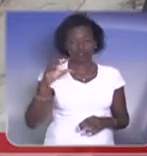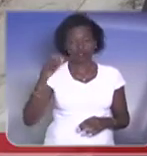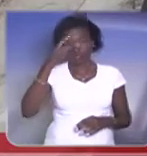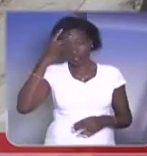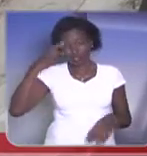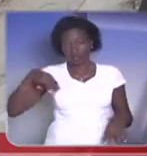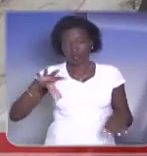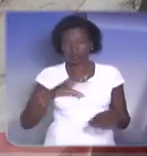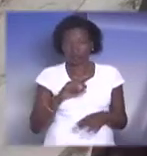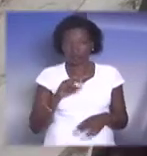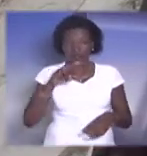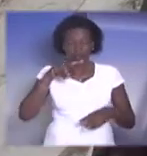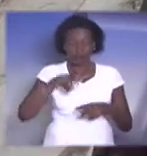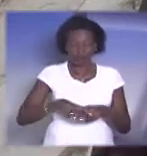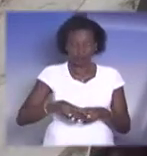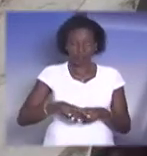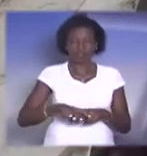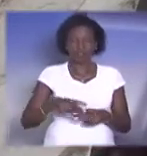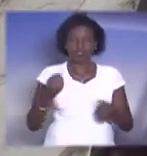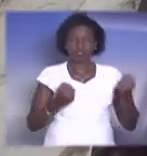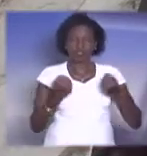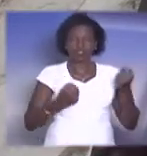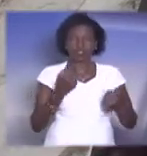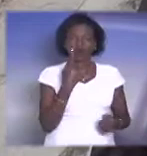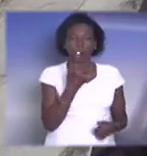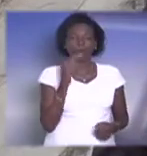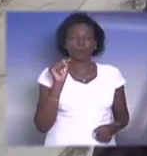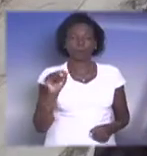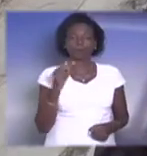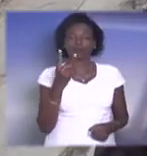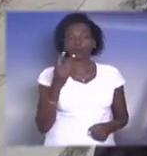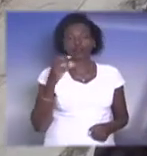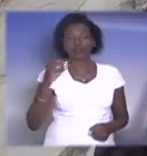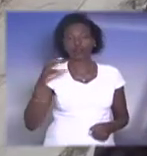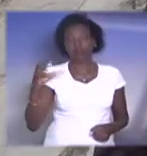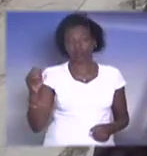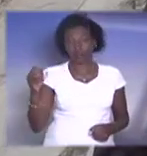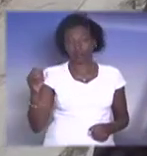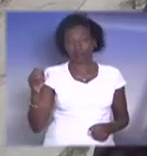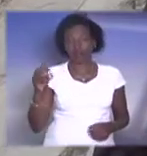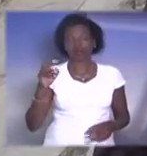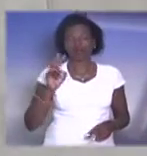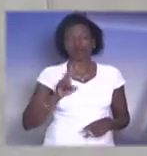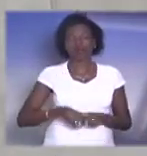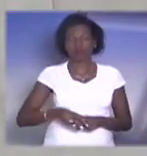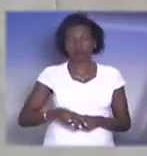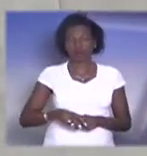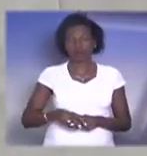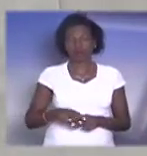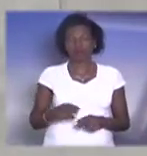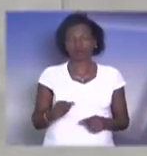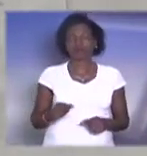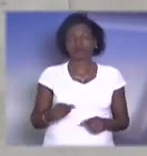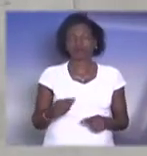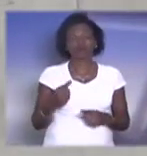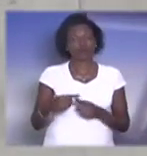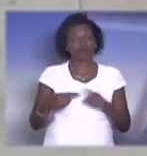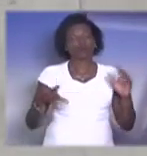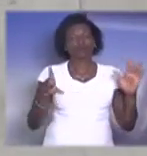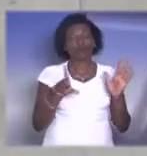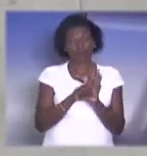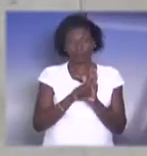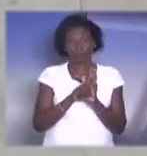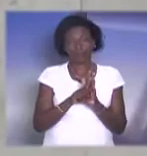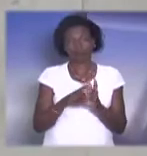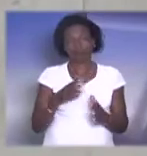1.200 veículos recolhidos. Através do quê? Através da nossa lei. Essa lei proporcionou, inclusive, que essas 400 pessoas